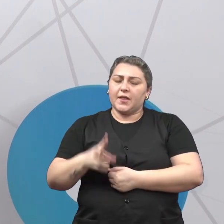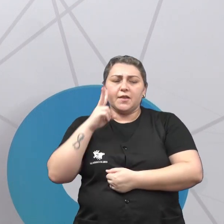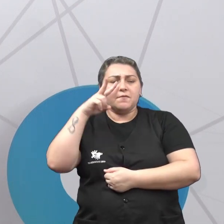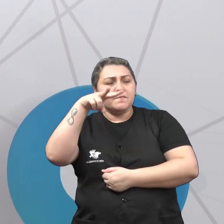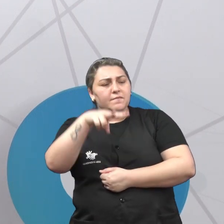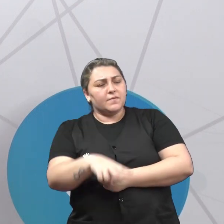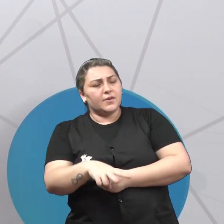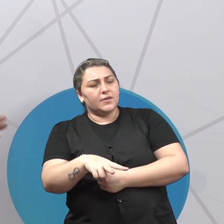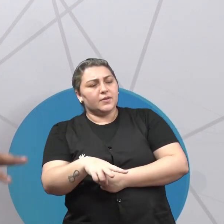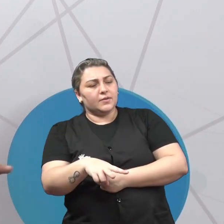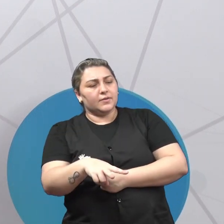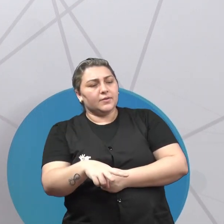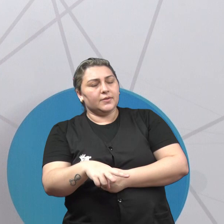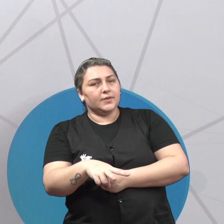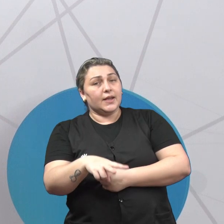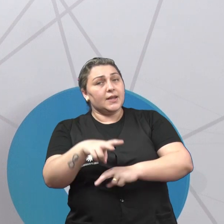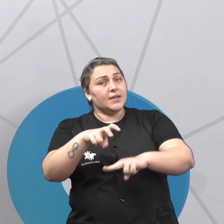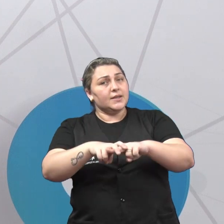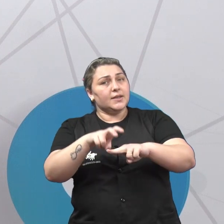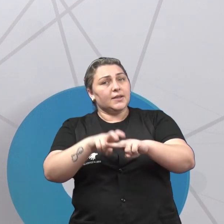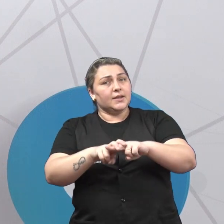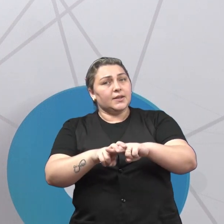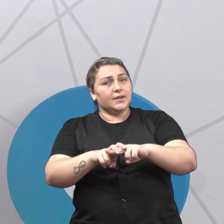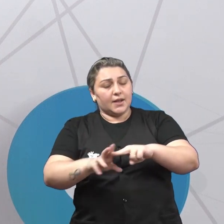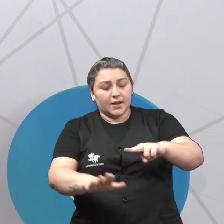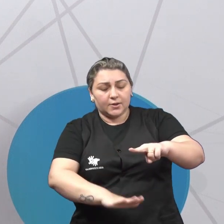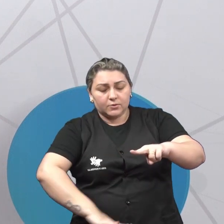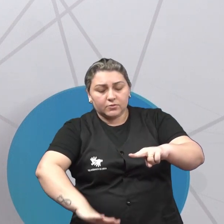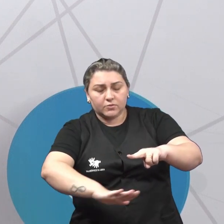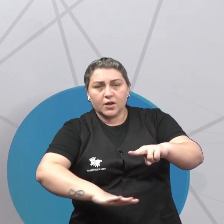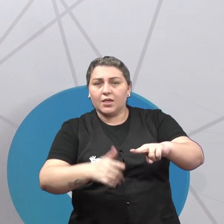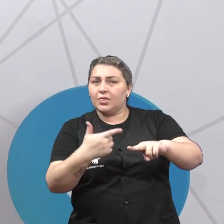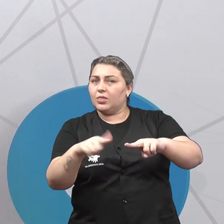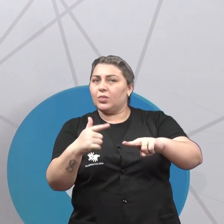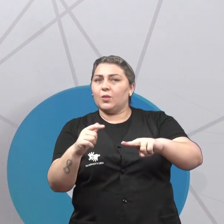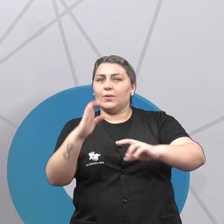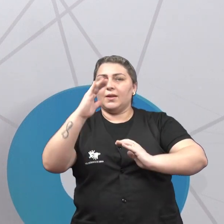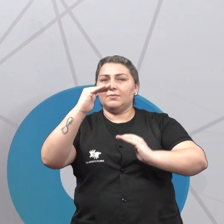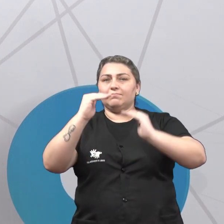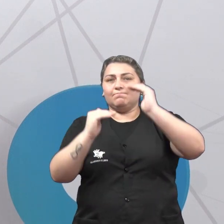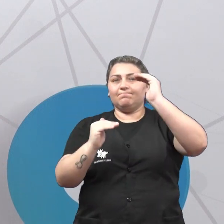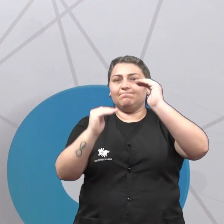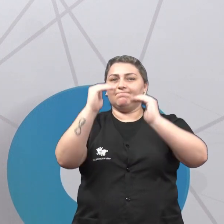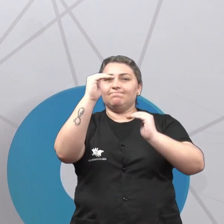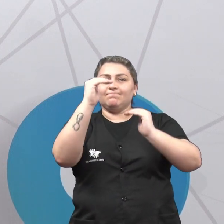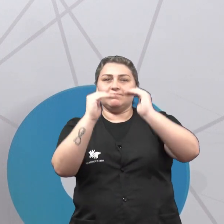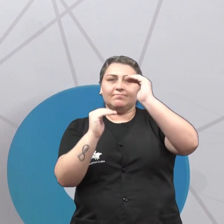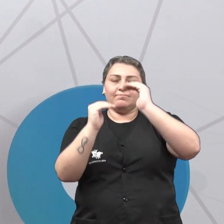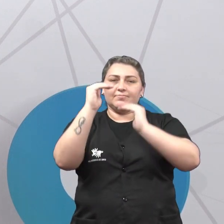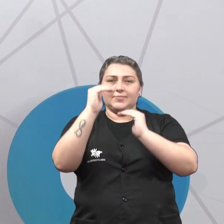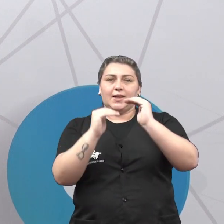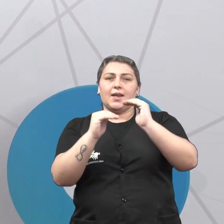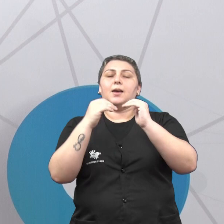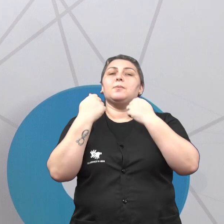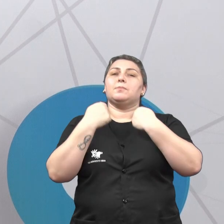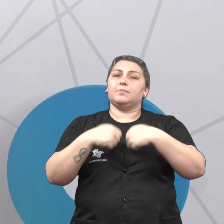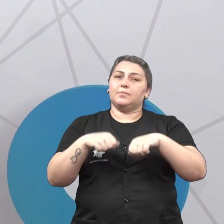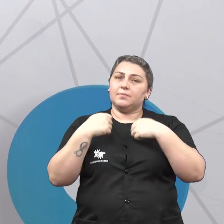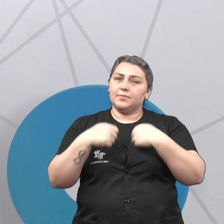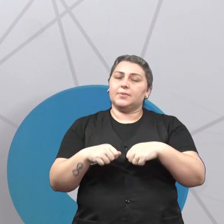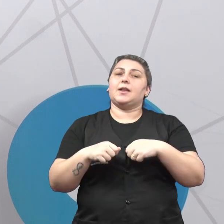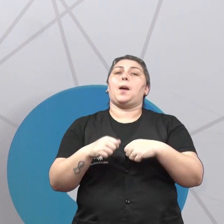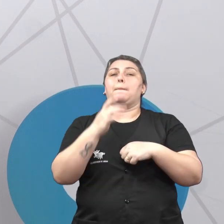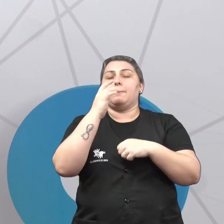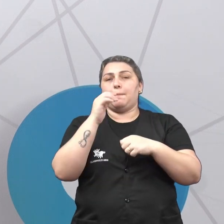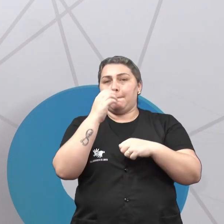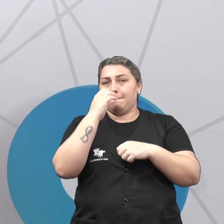crianças, quando elas estão sentadas ao chão, elas não têm muito equilíbrio, então ela tem uma decorrência de poder cair